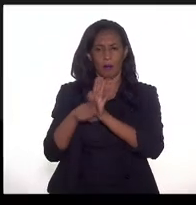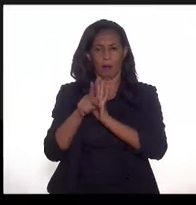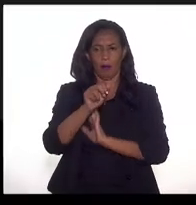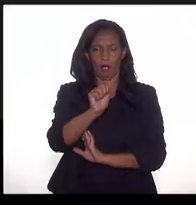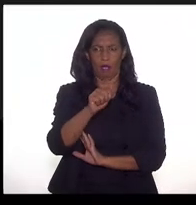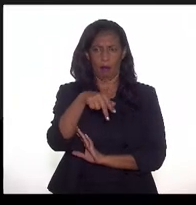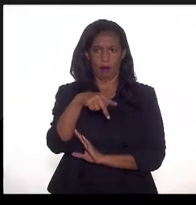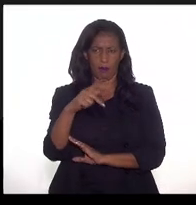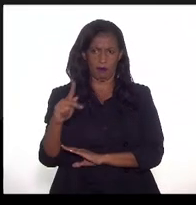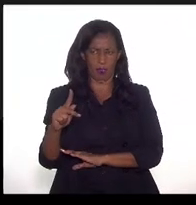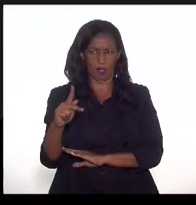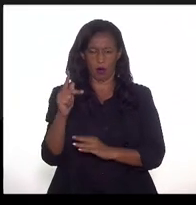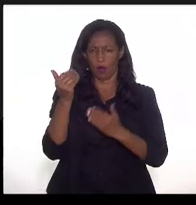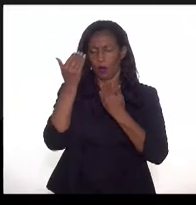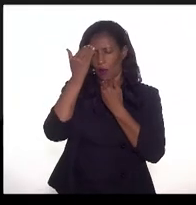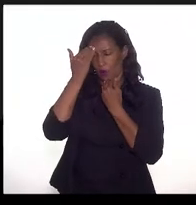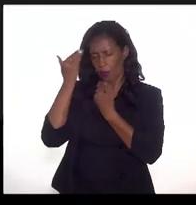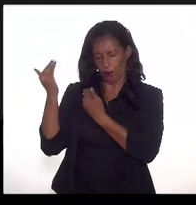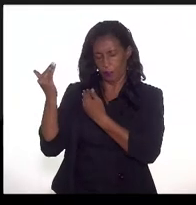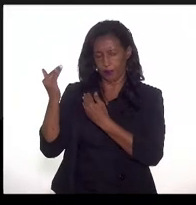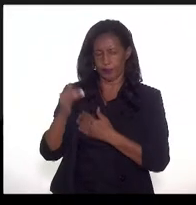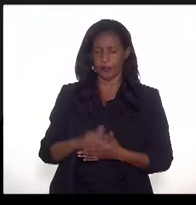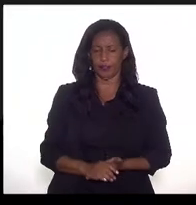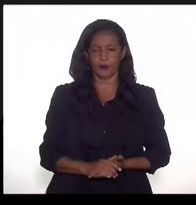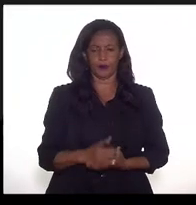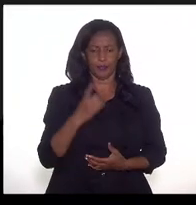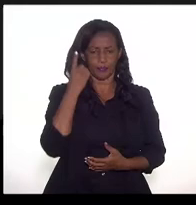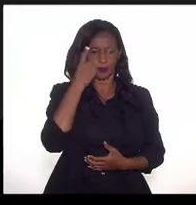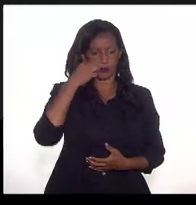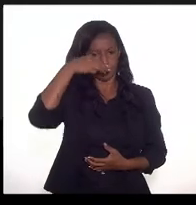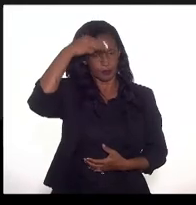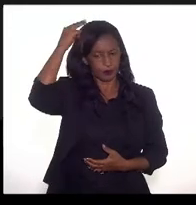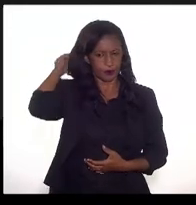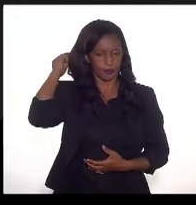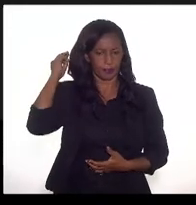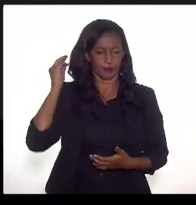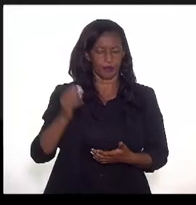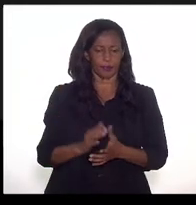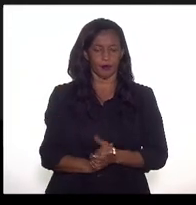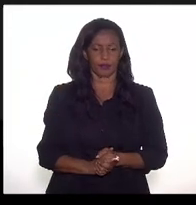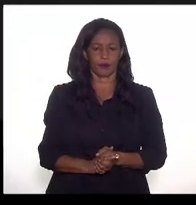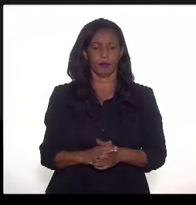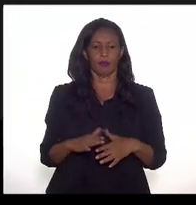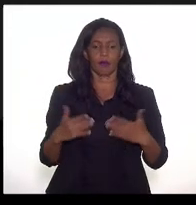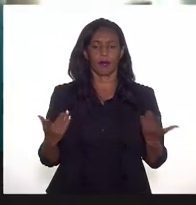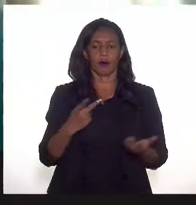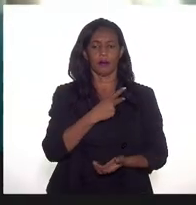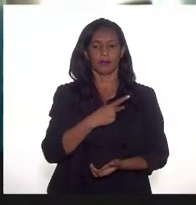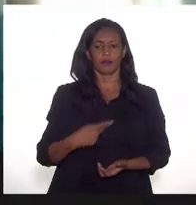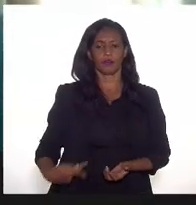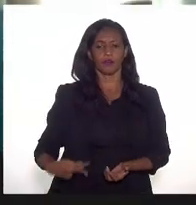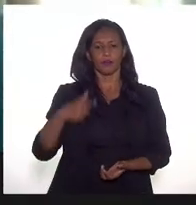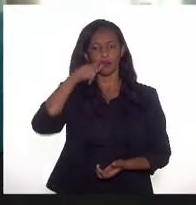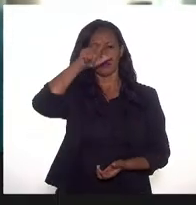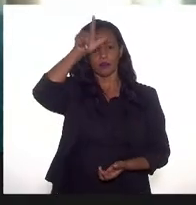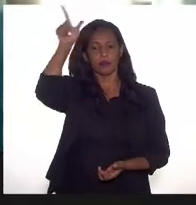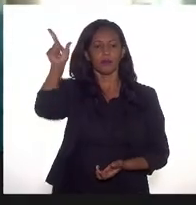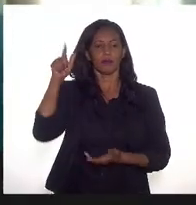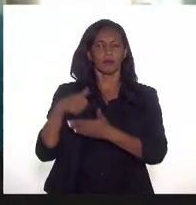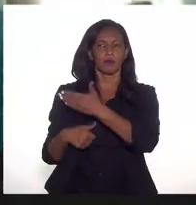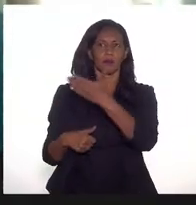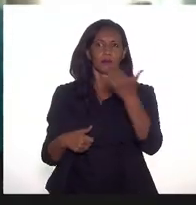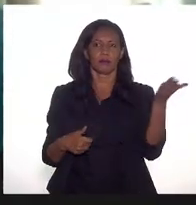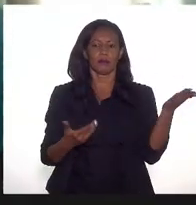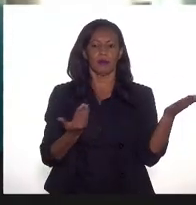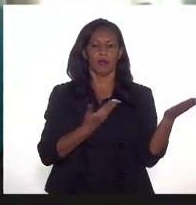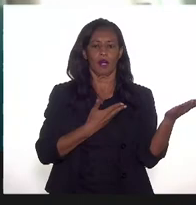Obrigado, doutora Mariana. Deputado Marcio Pacheco, por favor. Senhor presidente, deputado Luiz Paulo, caros amigos